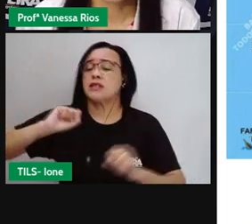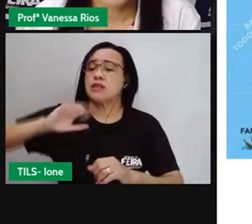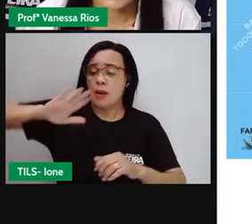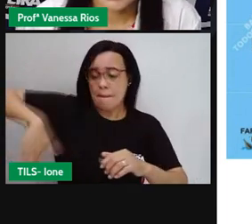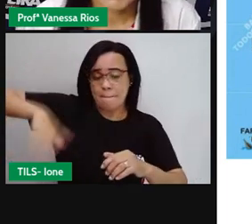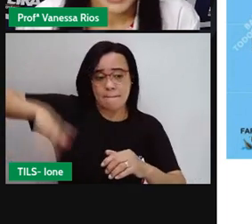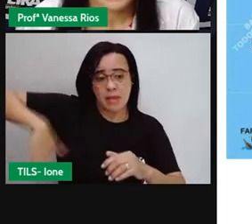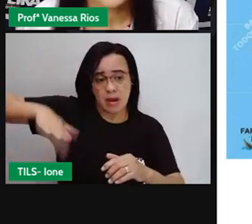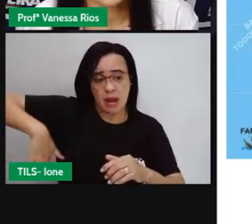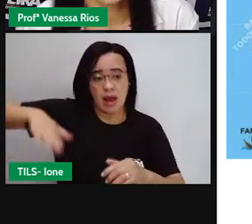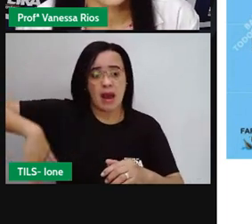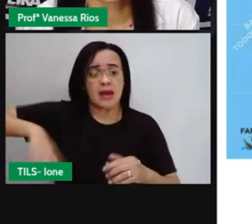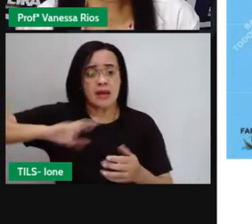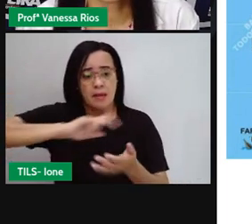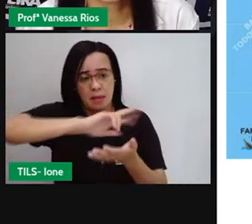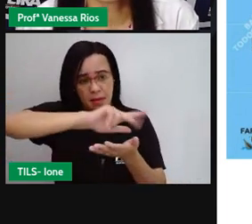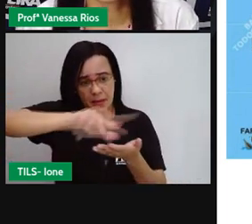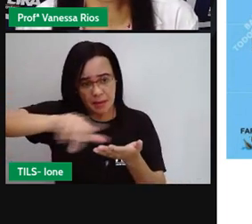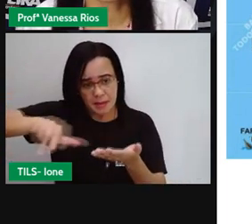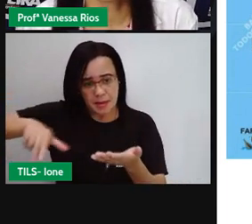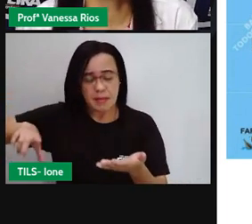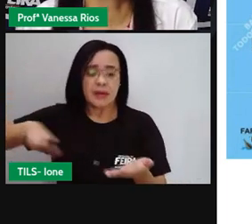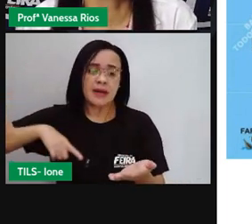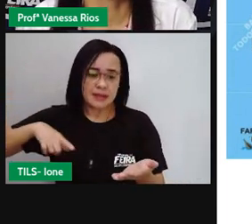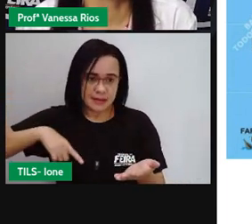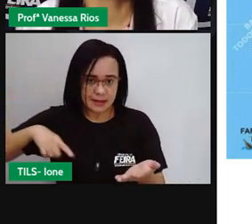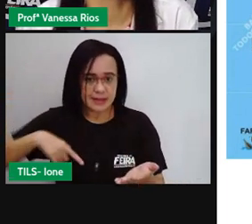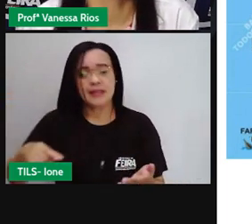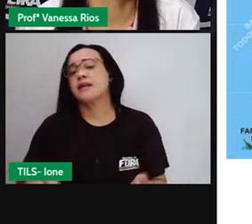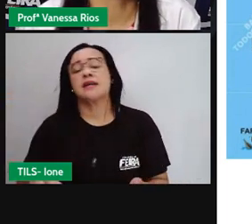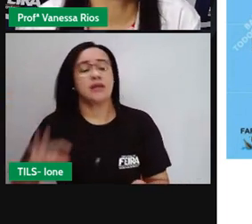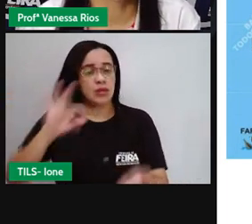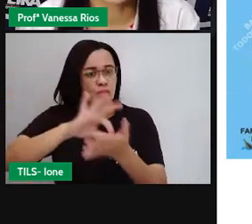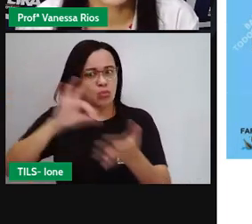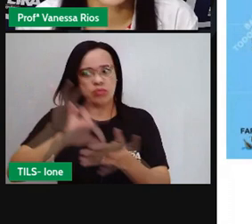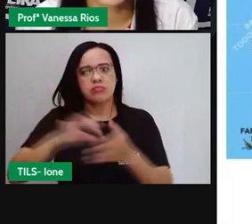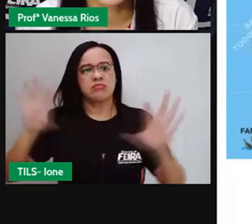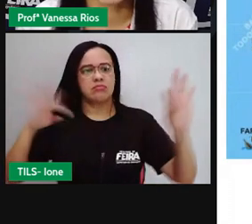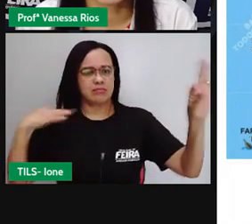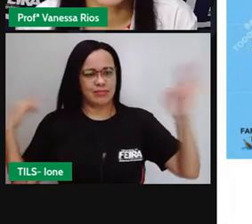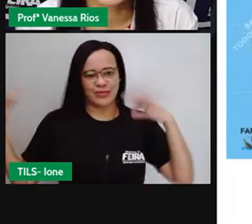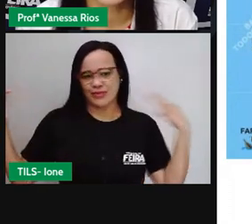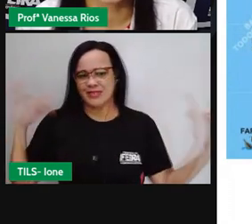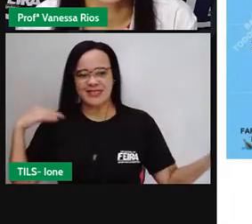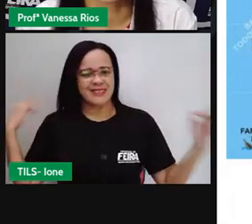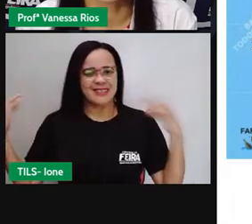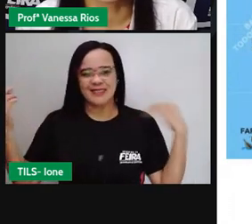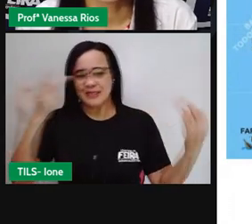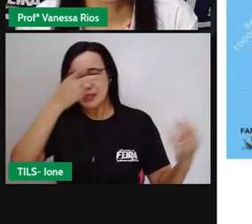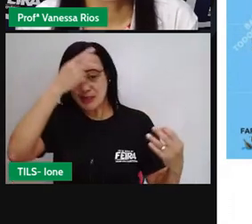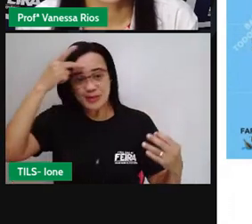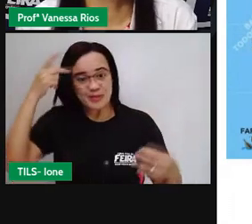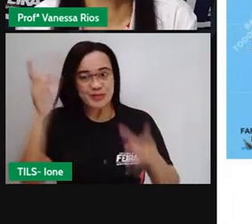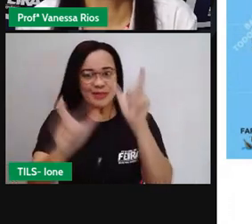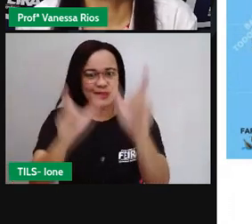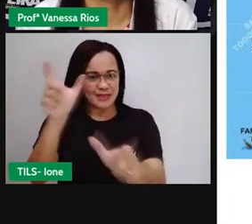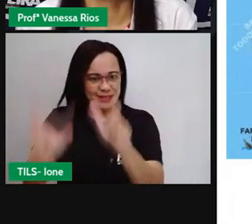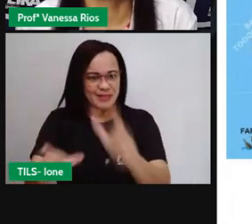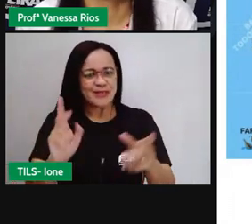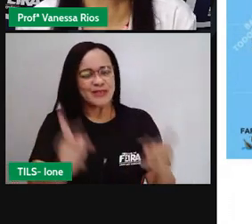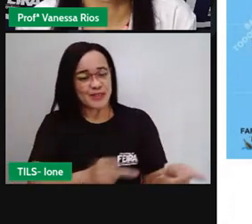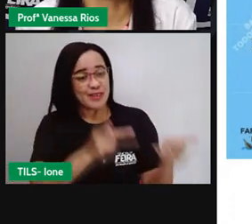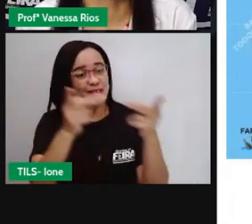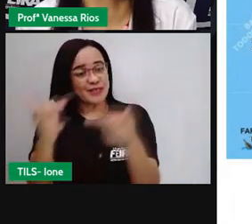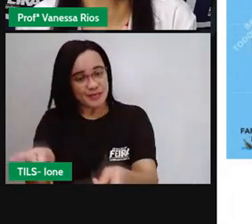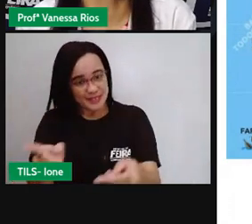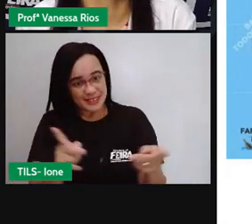também fazem parte aí dos pontos turísticos, né? Da visitação das pessoas que vão a Salvador. Que é importante a